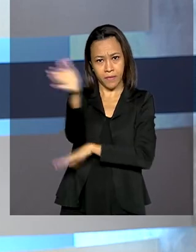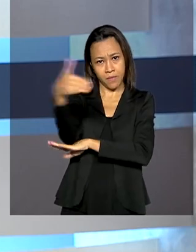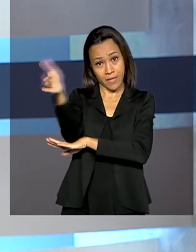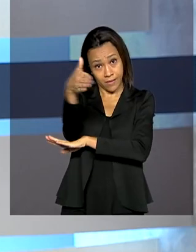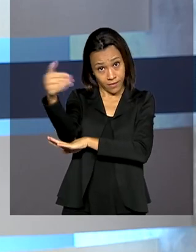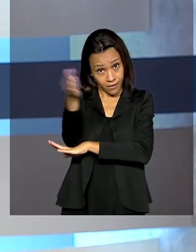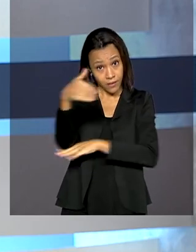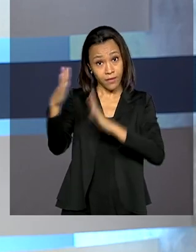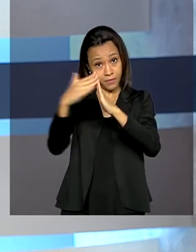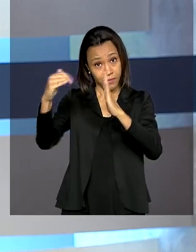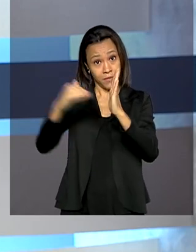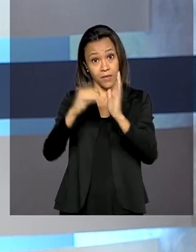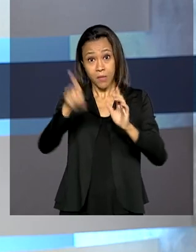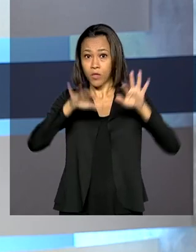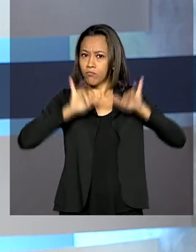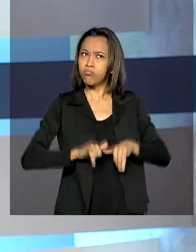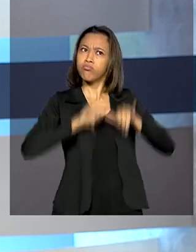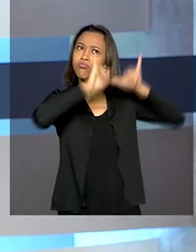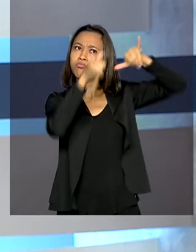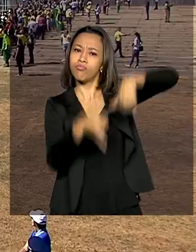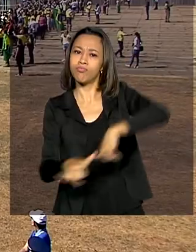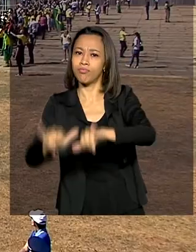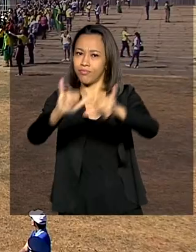teve também esquadrilha da fumaça.